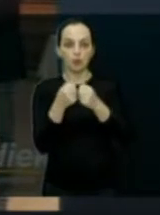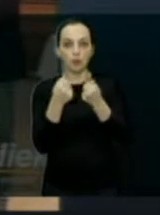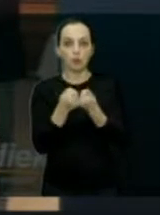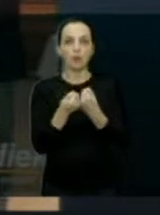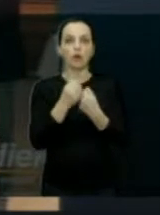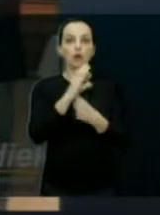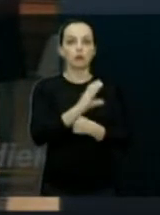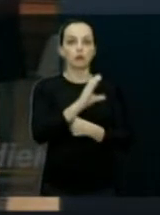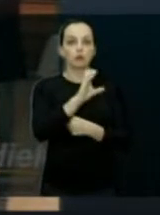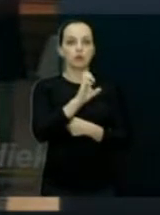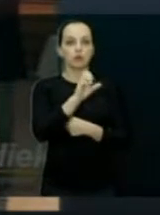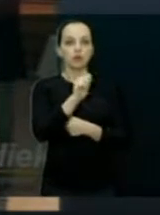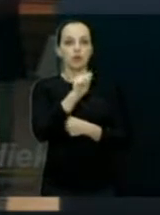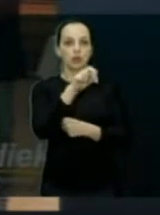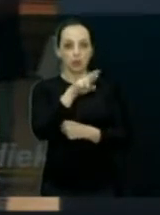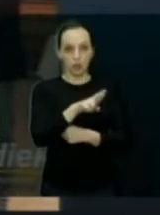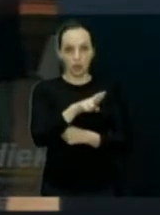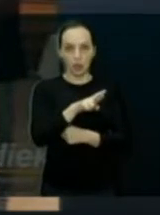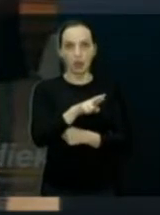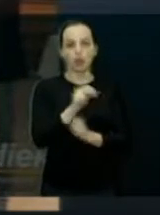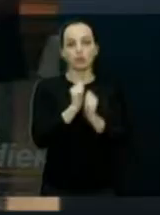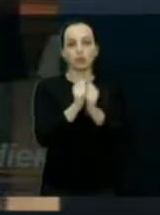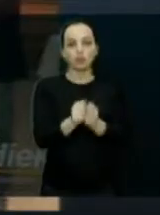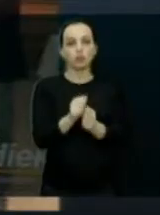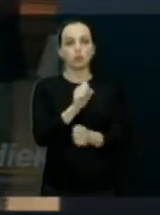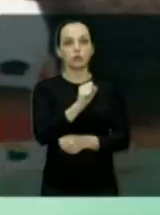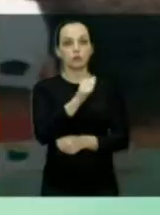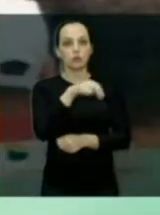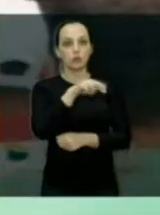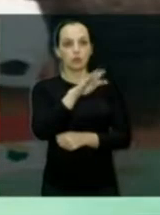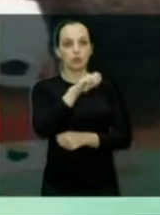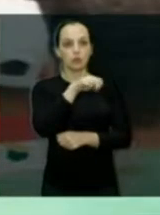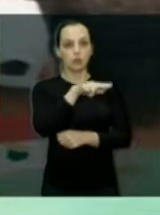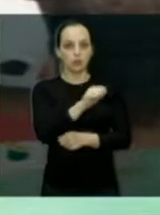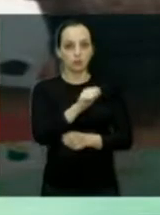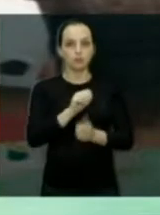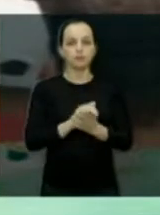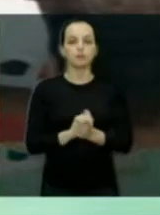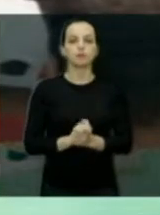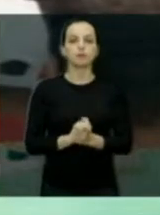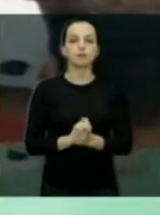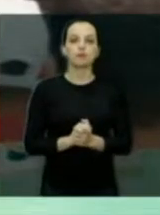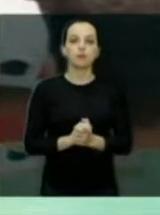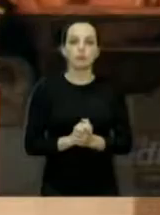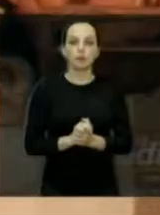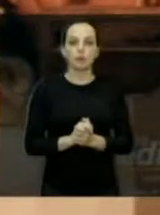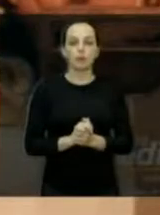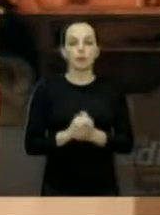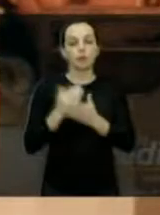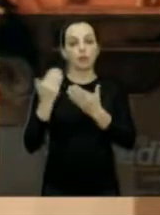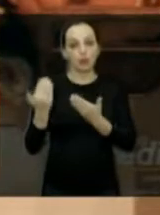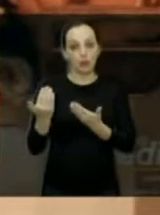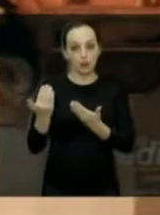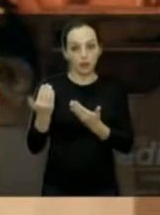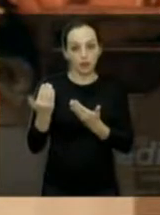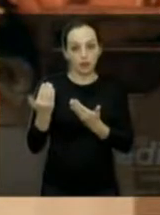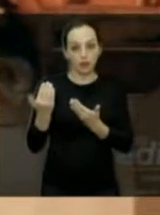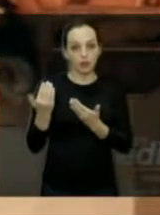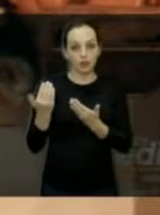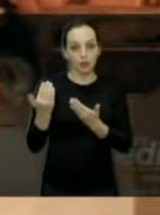lá e nós estivemos juntos, pode passar, vai passando aí a Maria do Carmo na mesa,